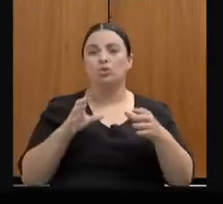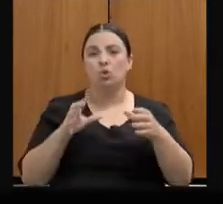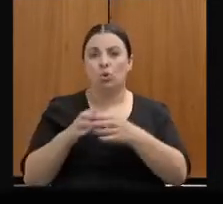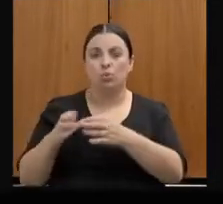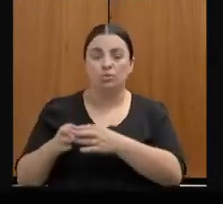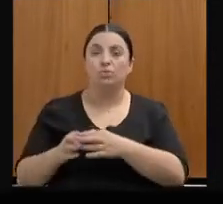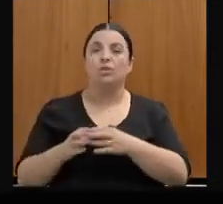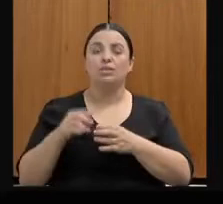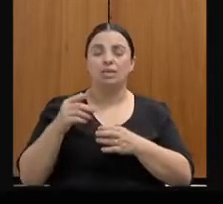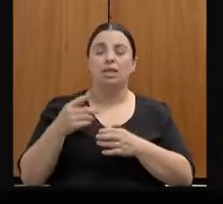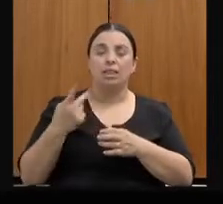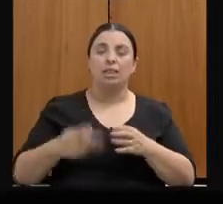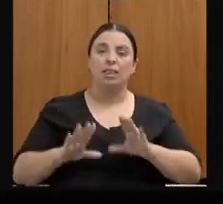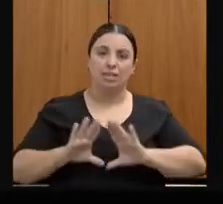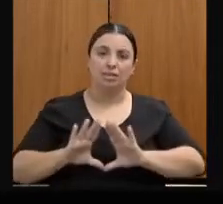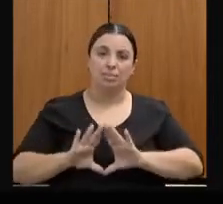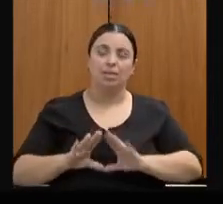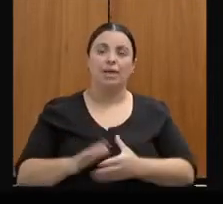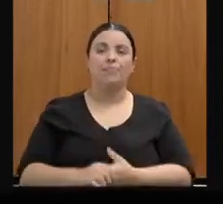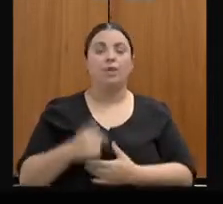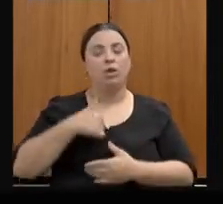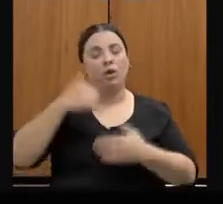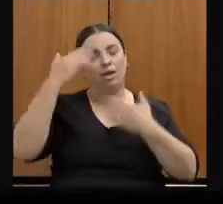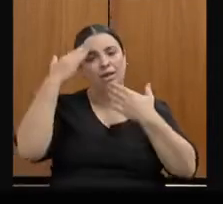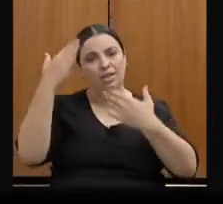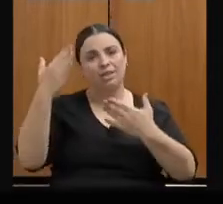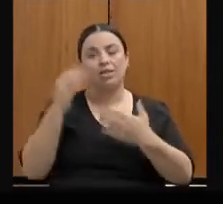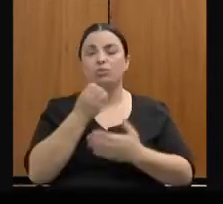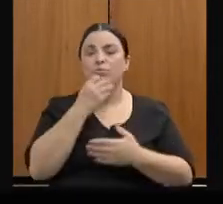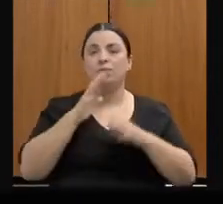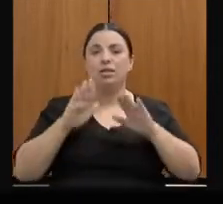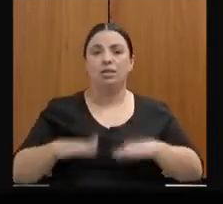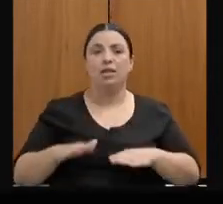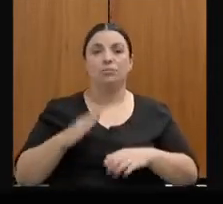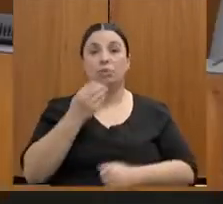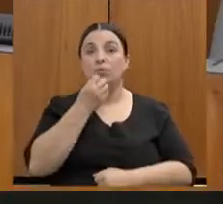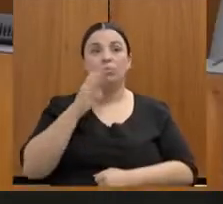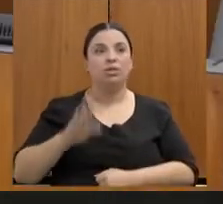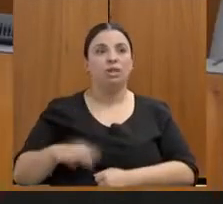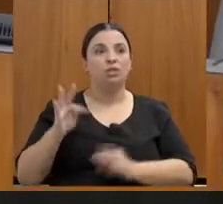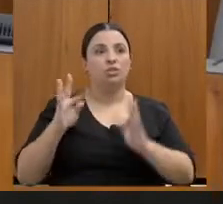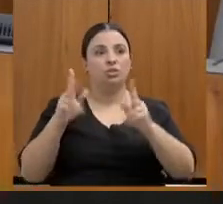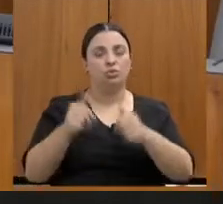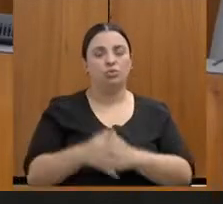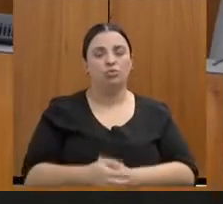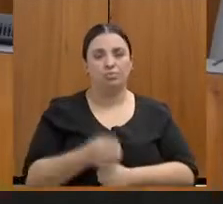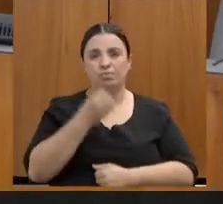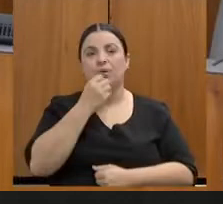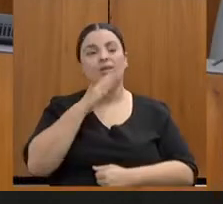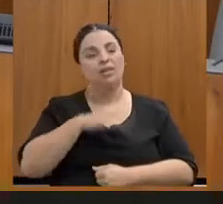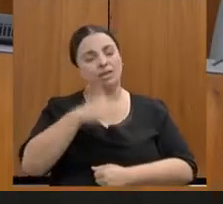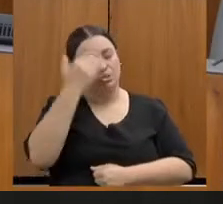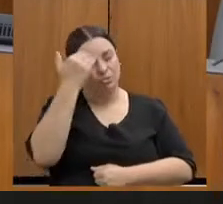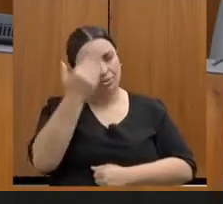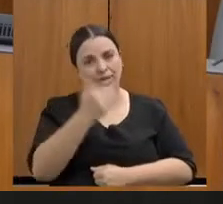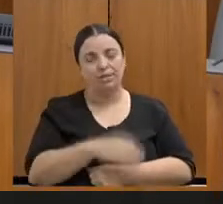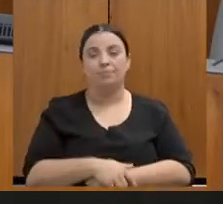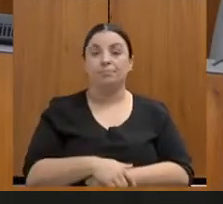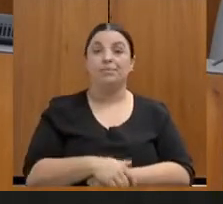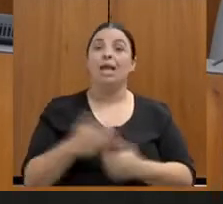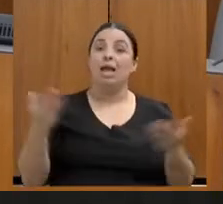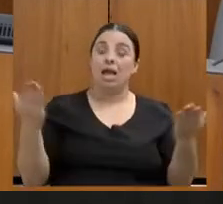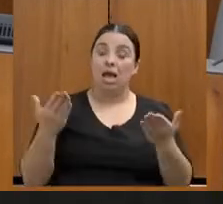Assembleia. Agradeço muito. Obrigada. Boa tarde a todos. Boa tarde. Muito obrigada. Agora nós